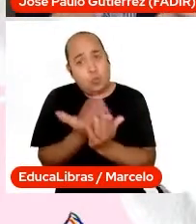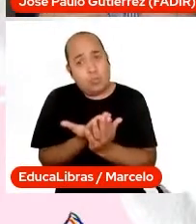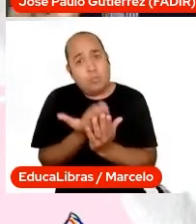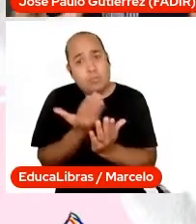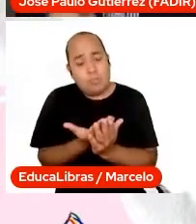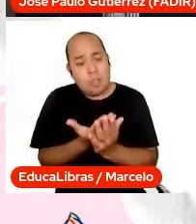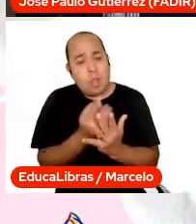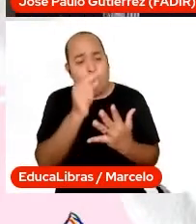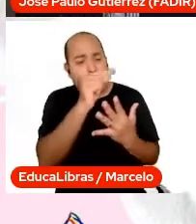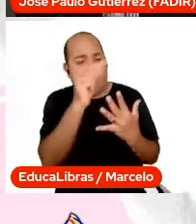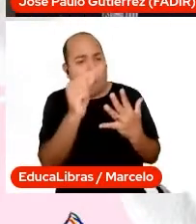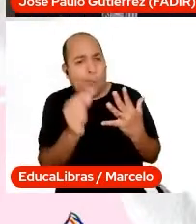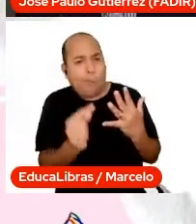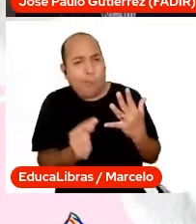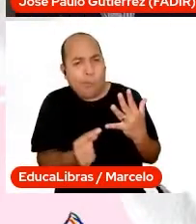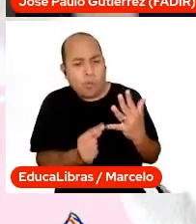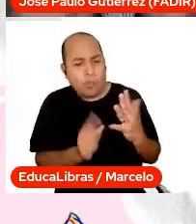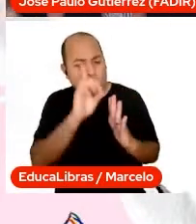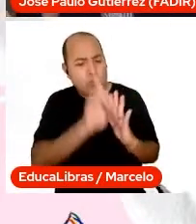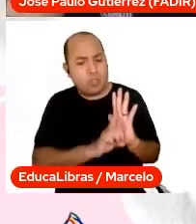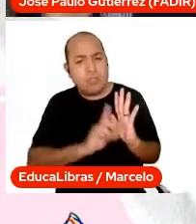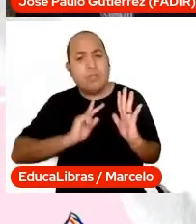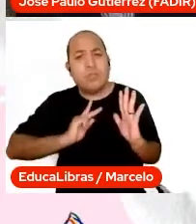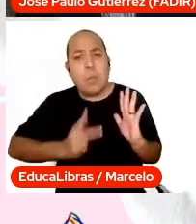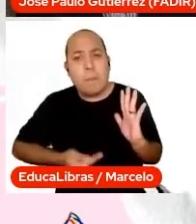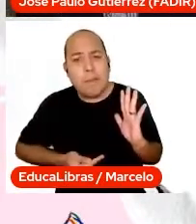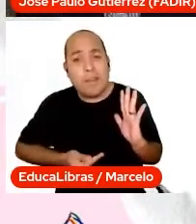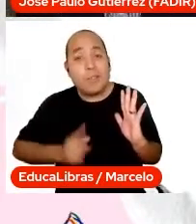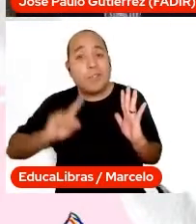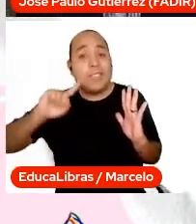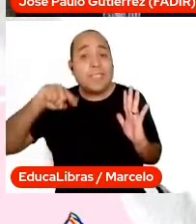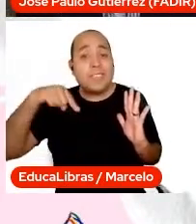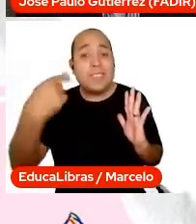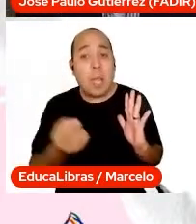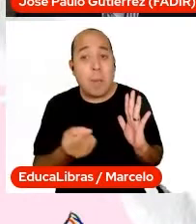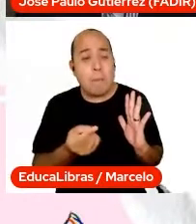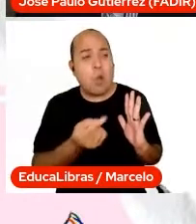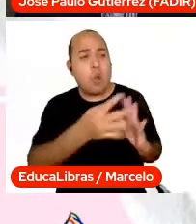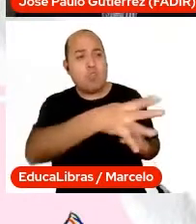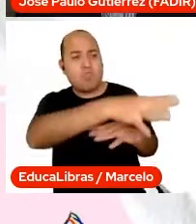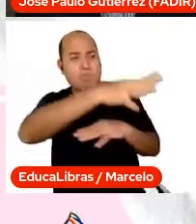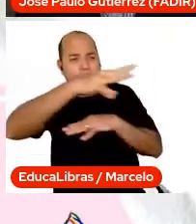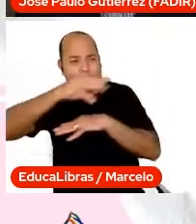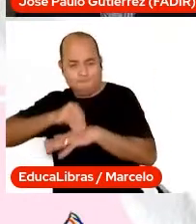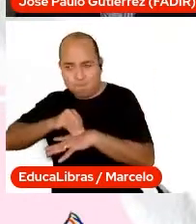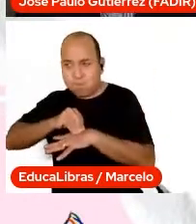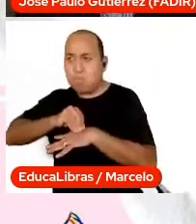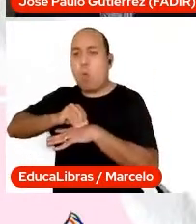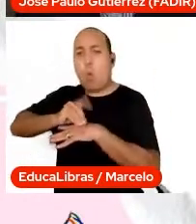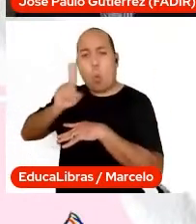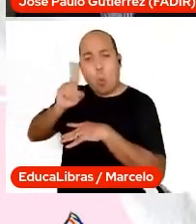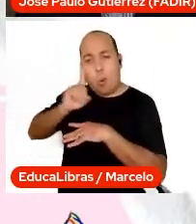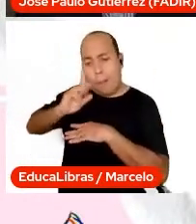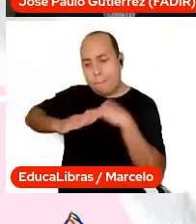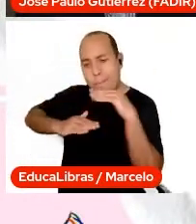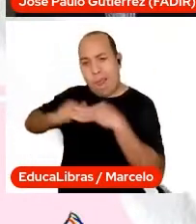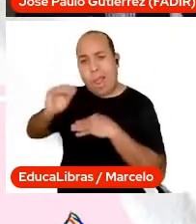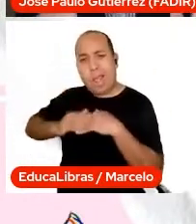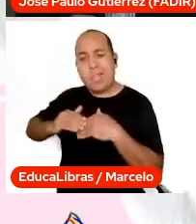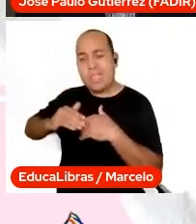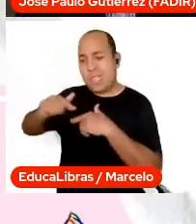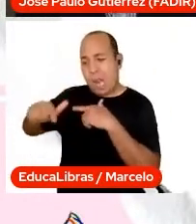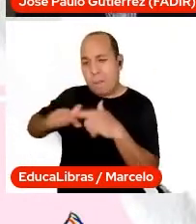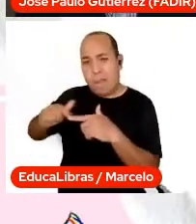que é, o que são esses direitos humanos e depois trazendo para o nosso convívio diário essa vivência desses direitos.